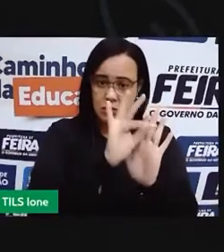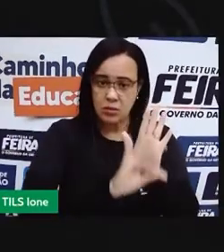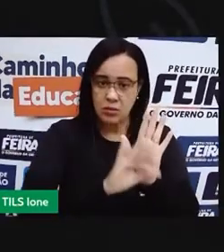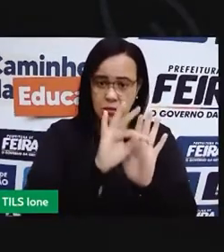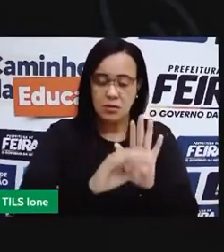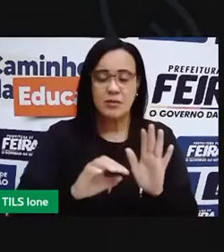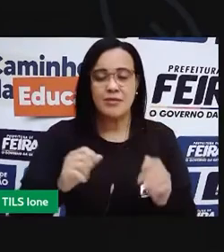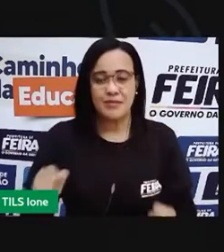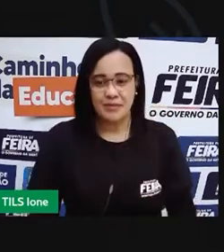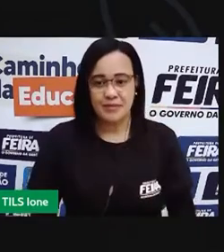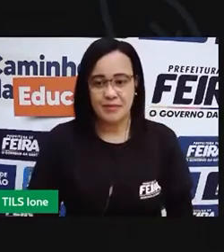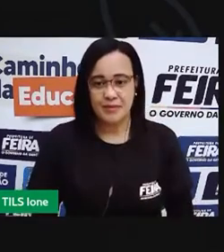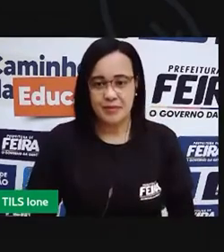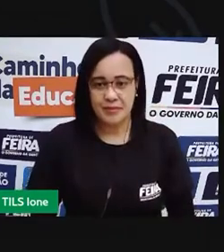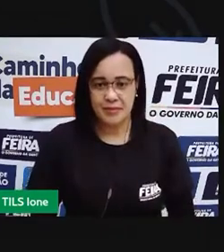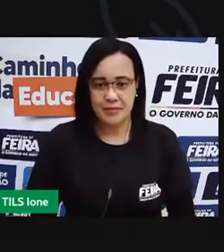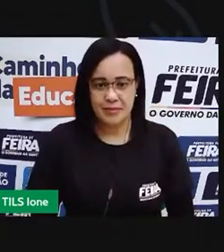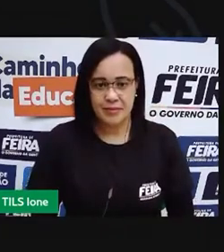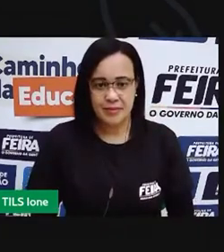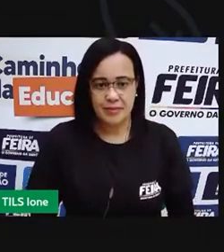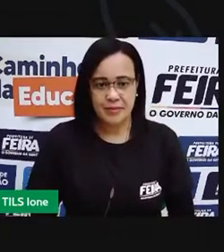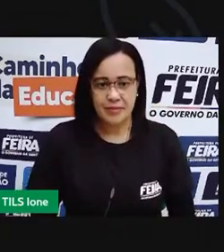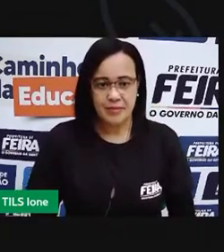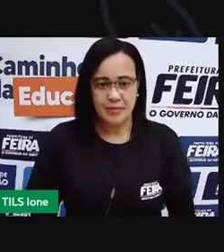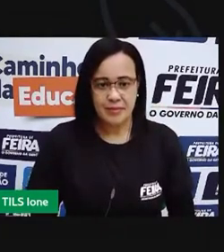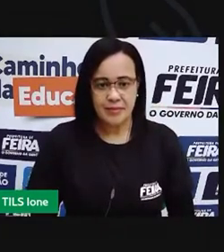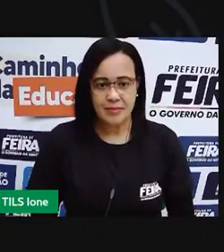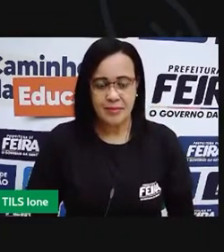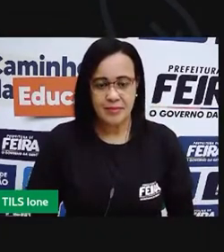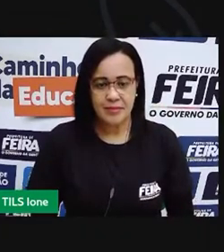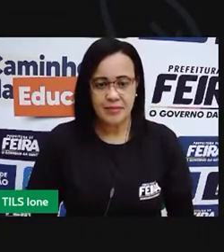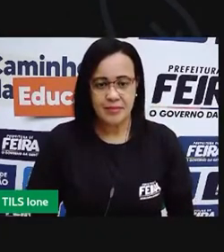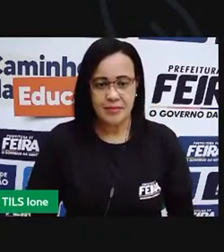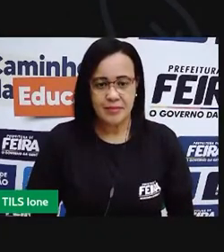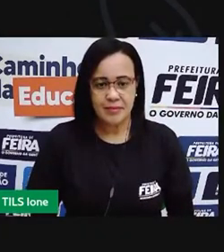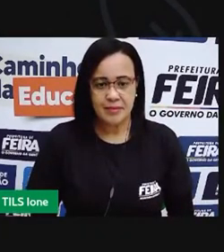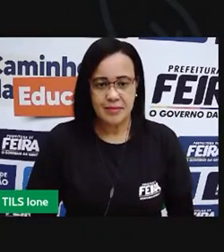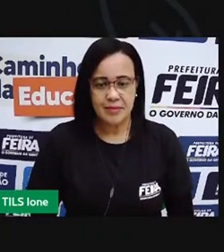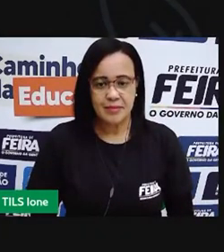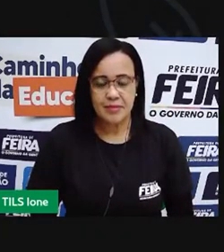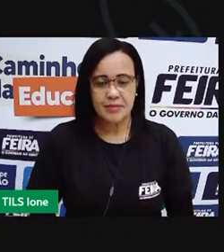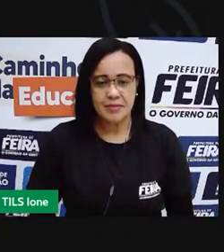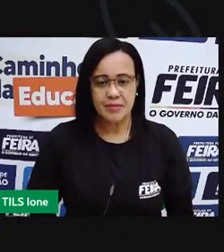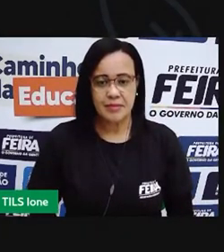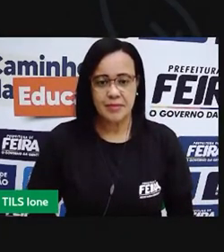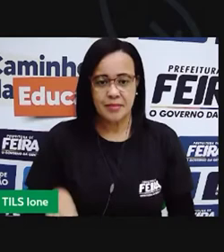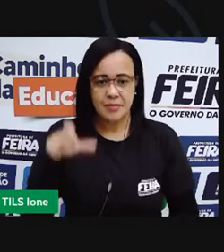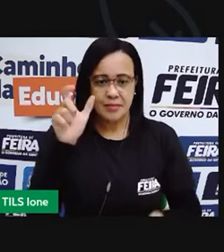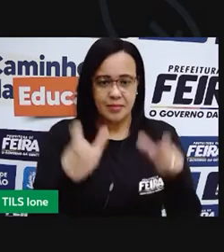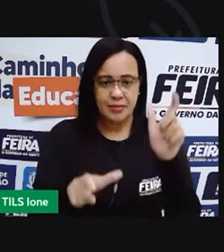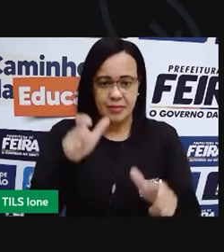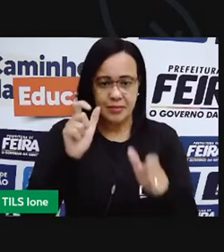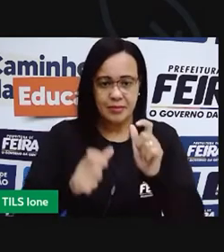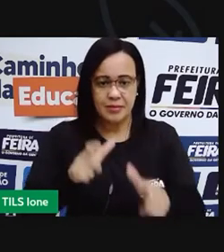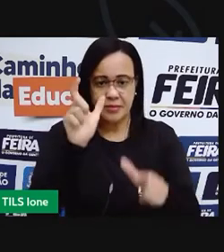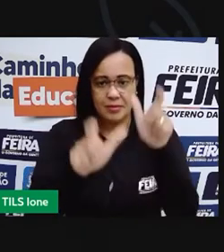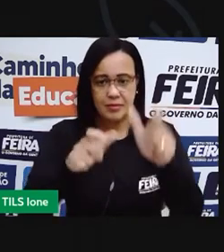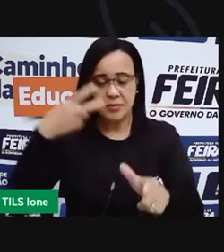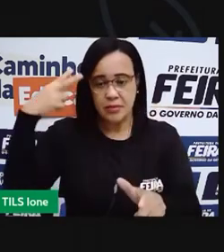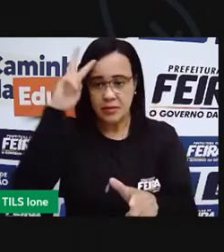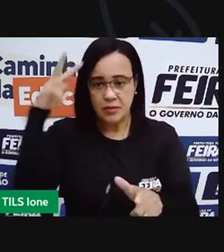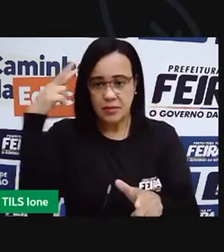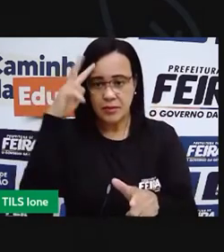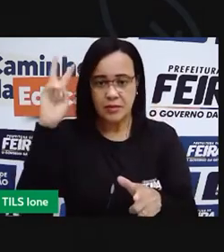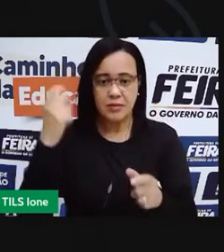Um tipo de narrativa que conta histórias